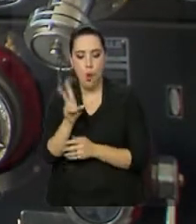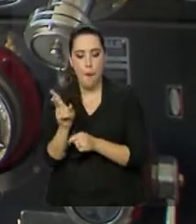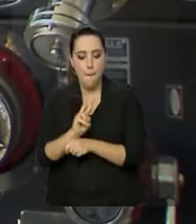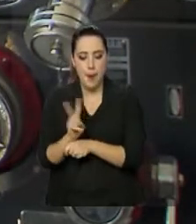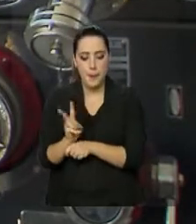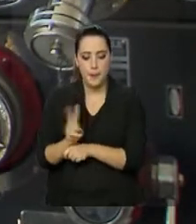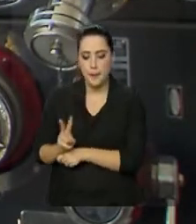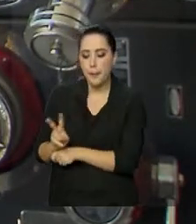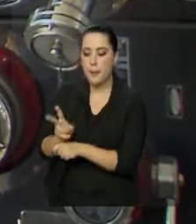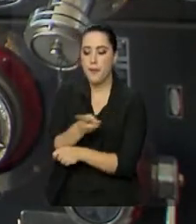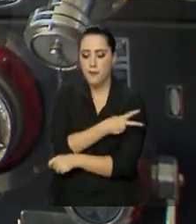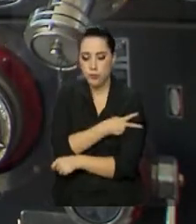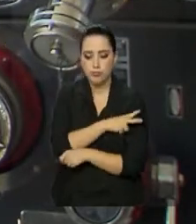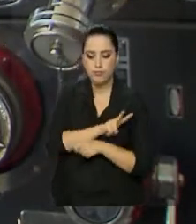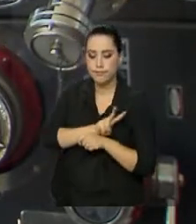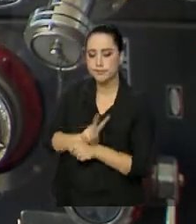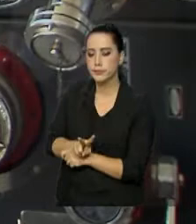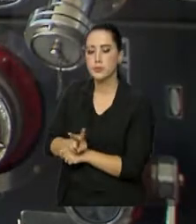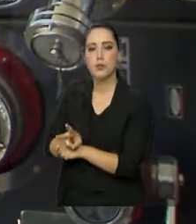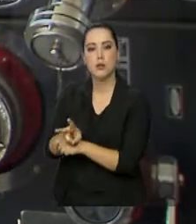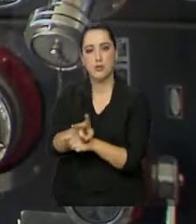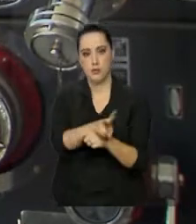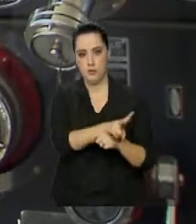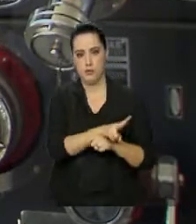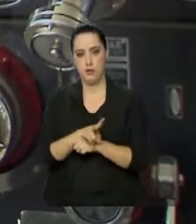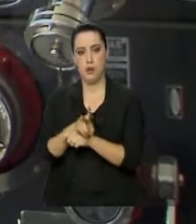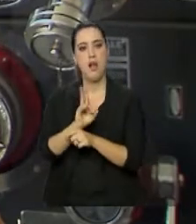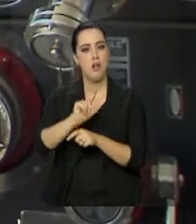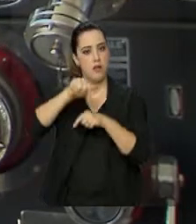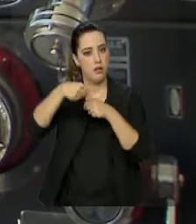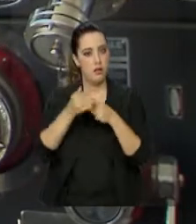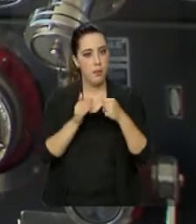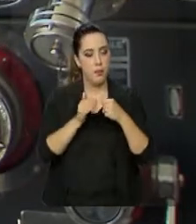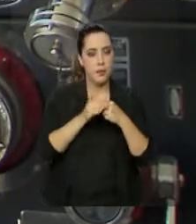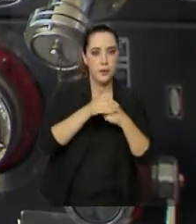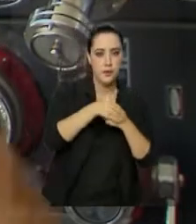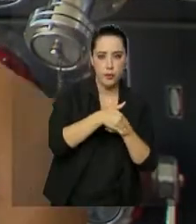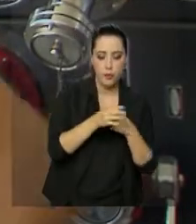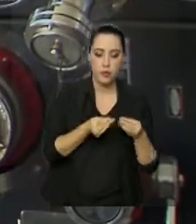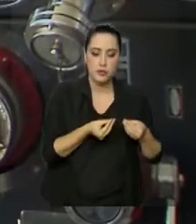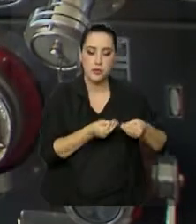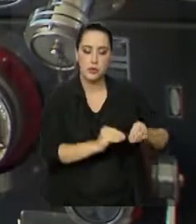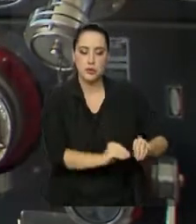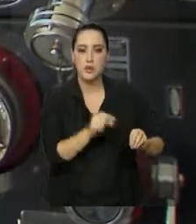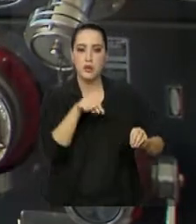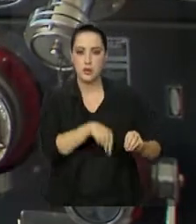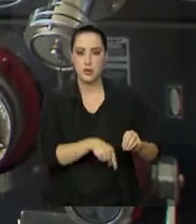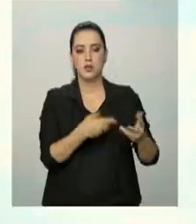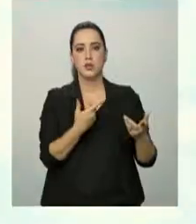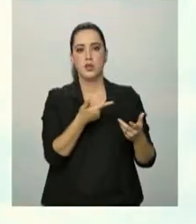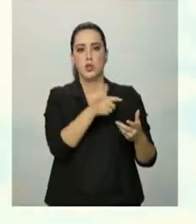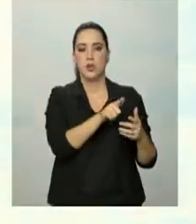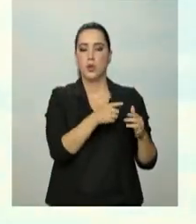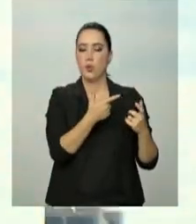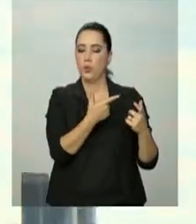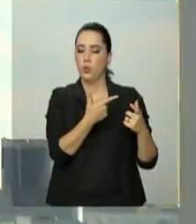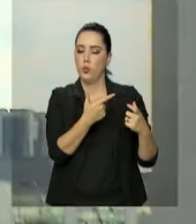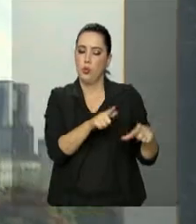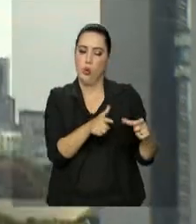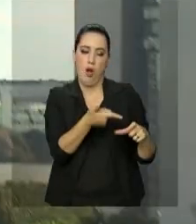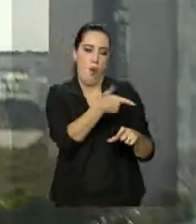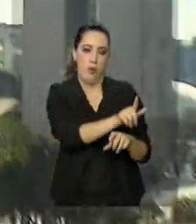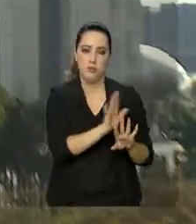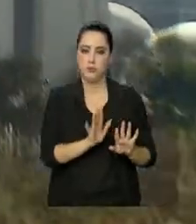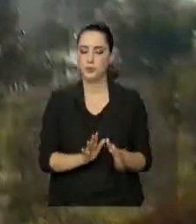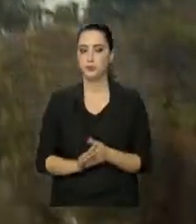do dono da empresa. E aí o material é guardado, ou aqui, ou no nosso centro de suprimento de material. Cada bandeira